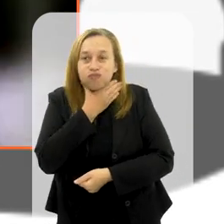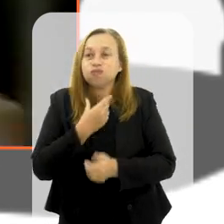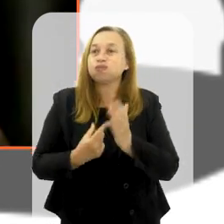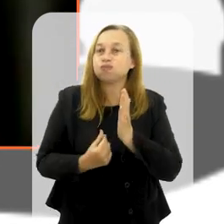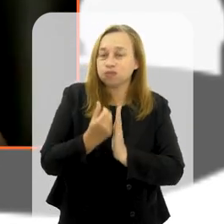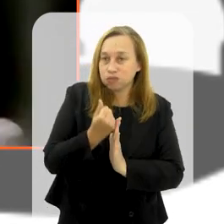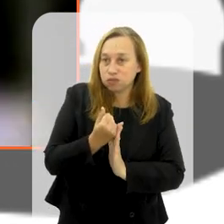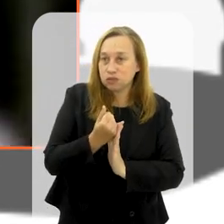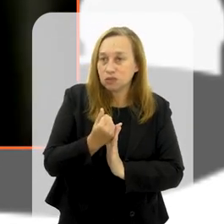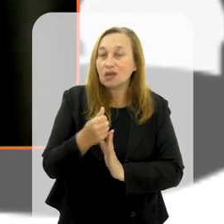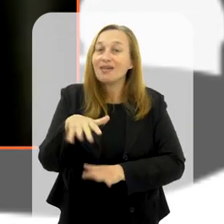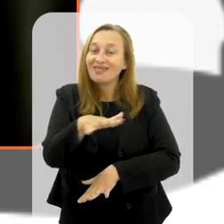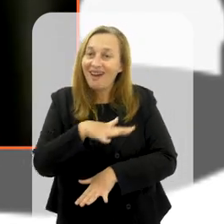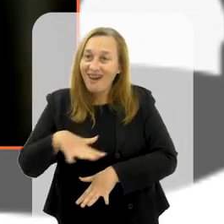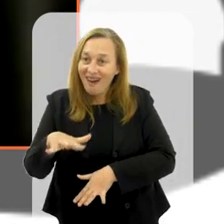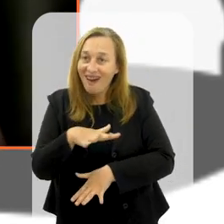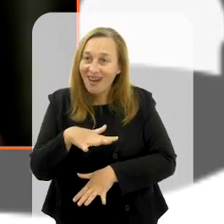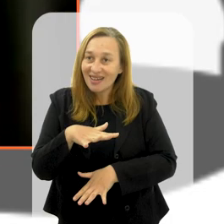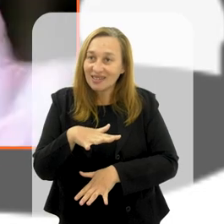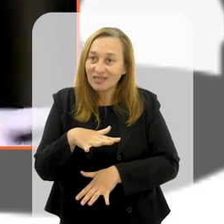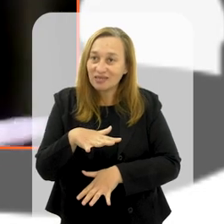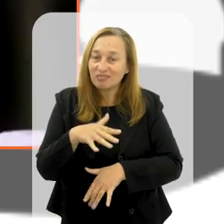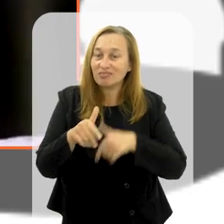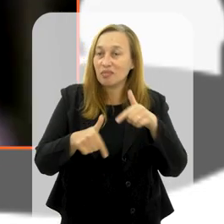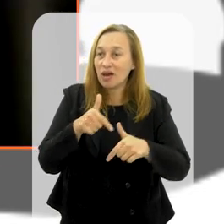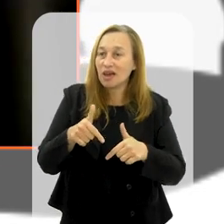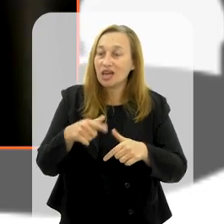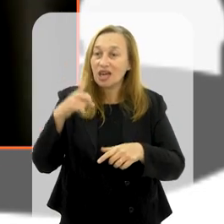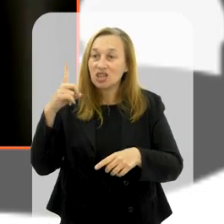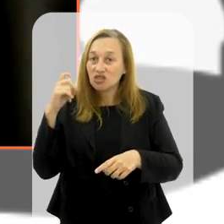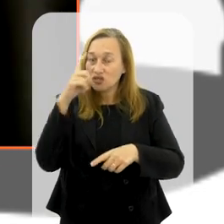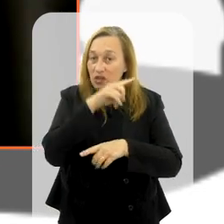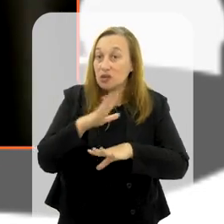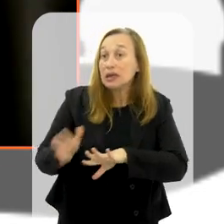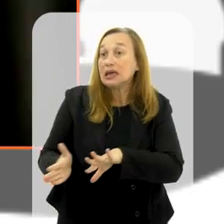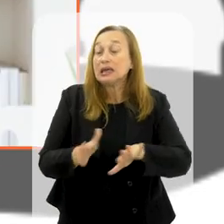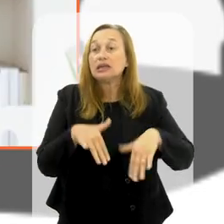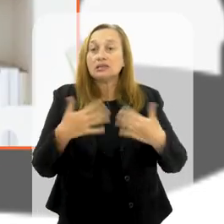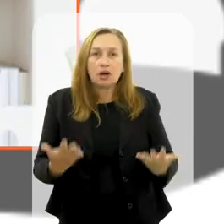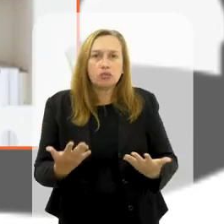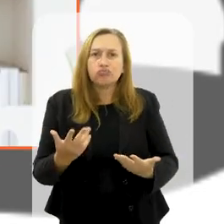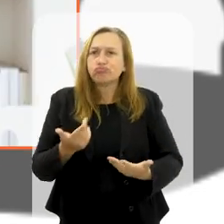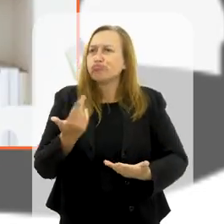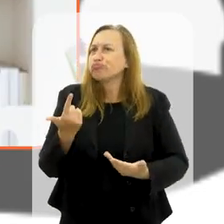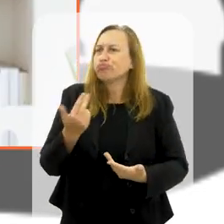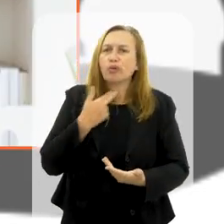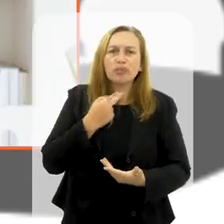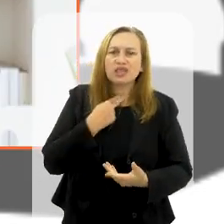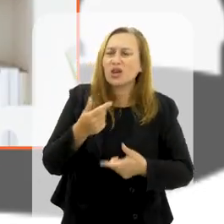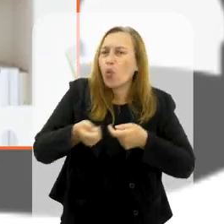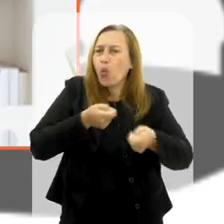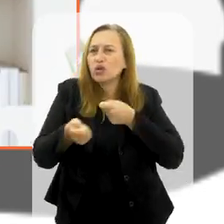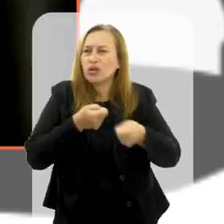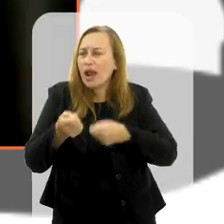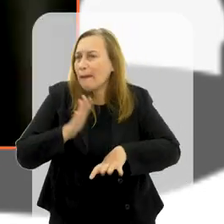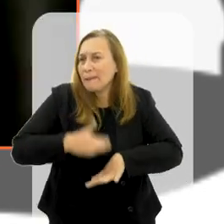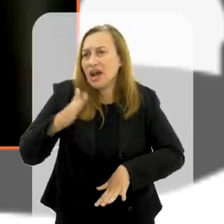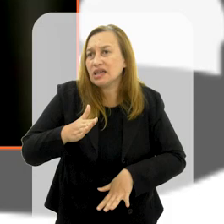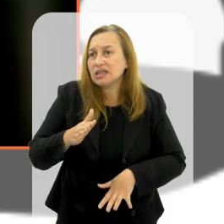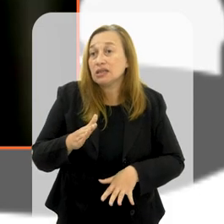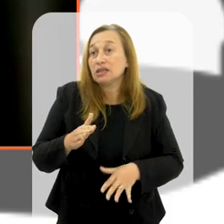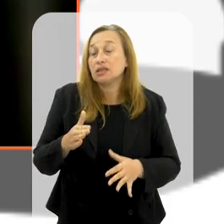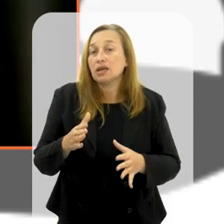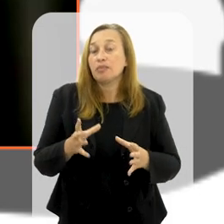integração dos mercados financeiros, elas têm um efeito dominó. Então, já não era mais possível controlar crises financeiras pelo